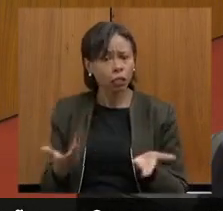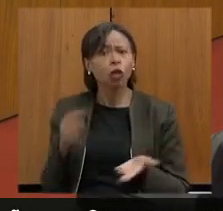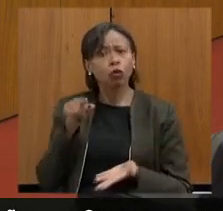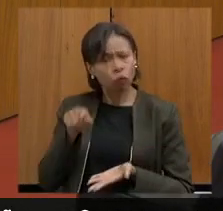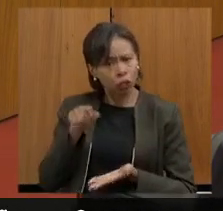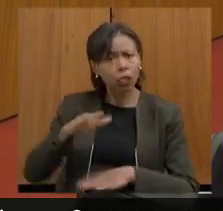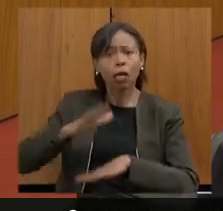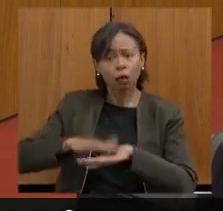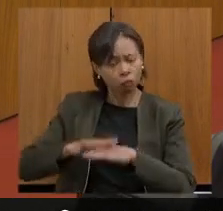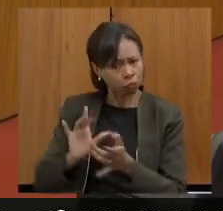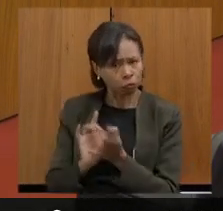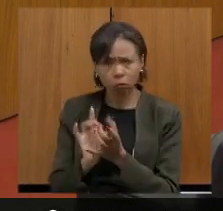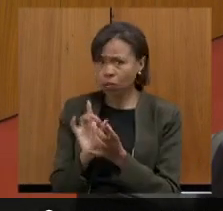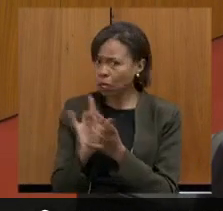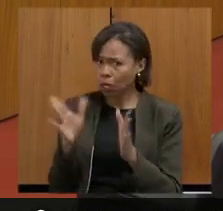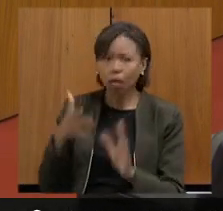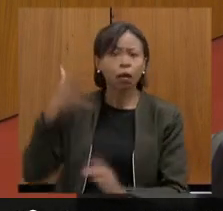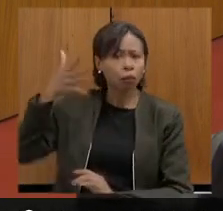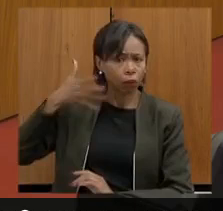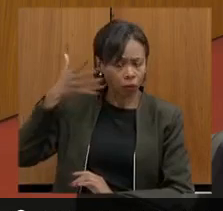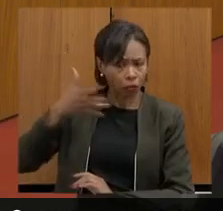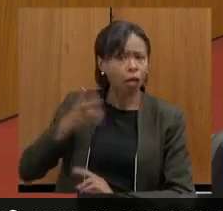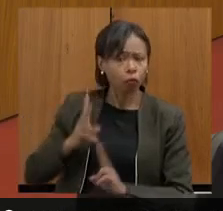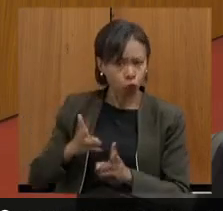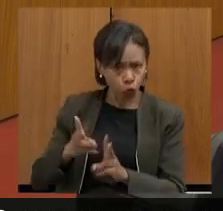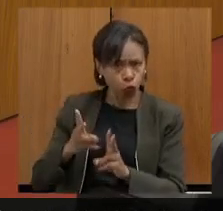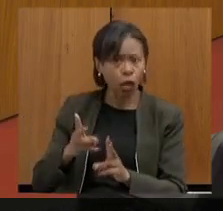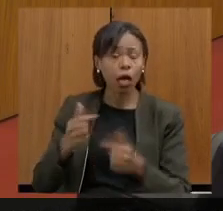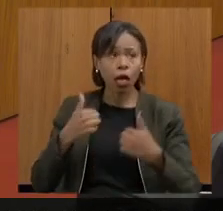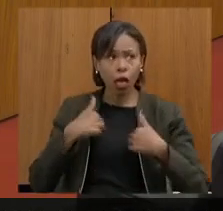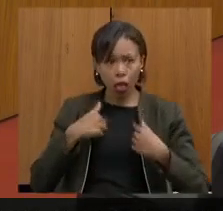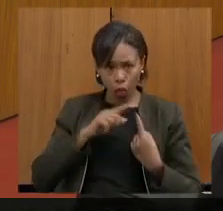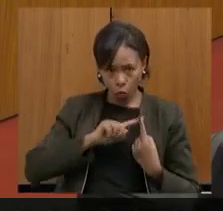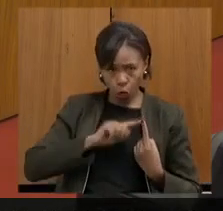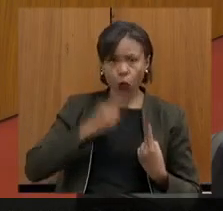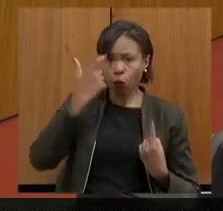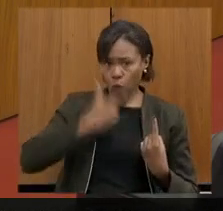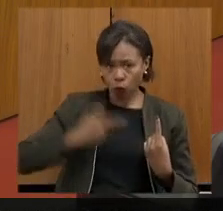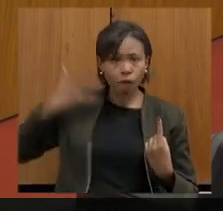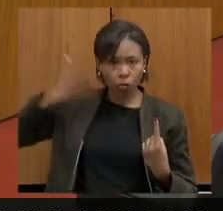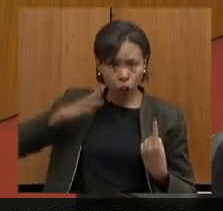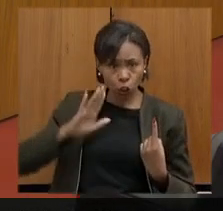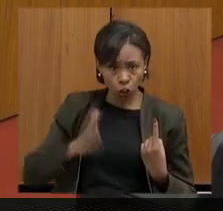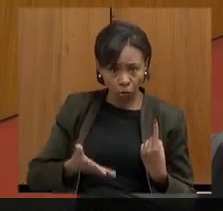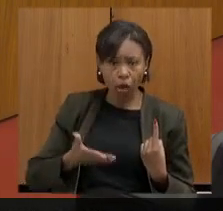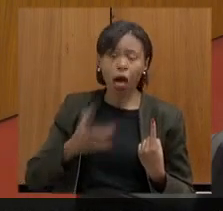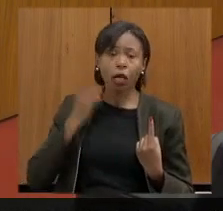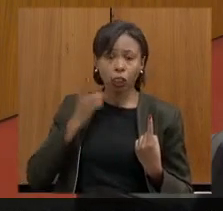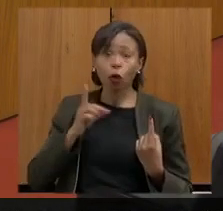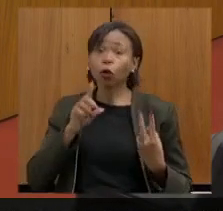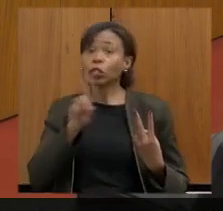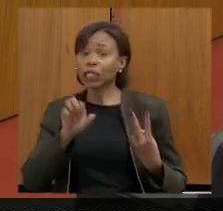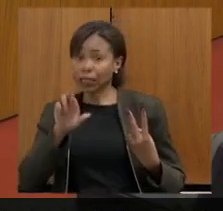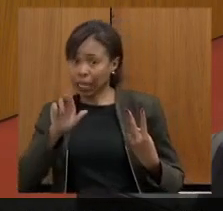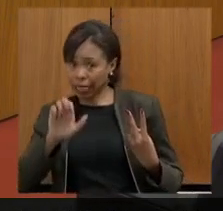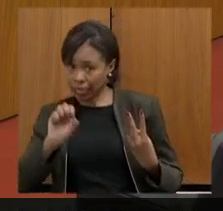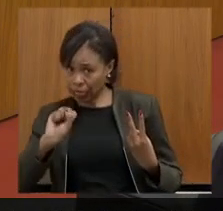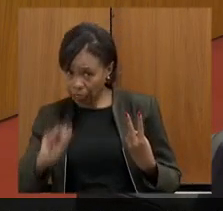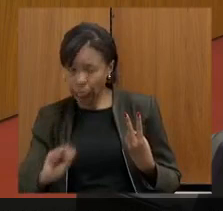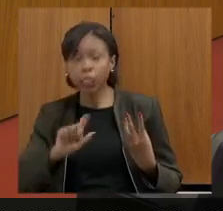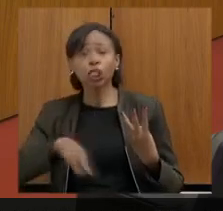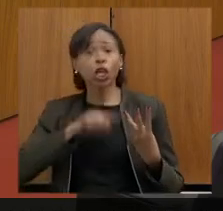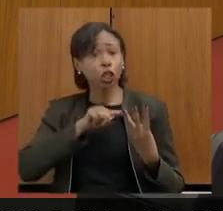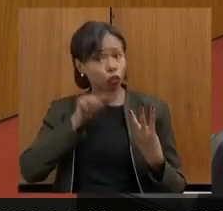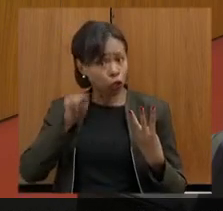está com a palavra. Falaram aqui já eu, que sou deputada. Deputado Zé Reis, que é deputado. Vossa